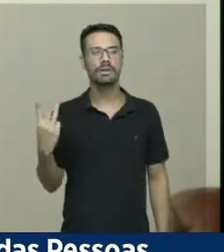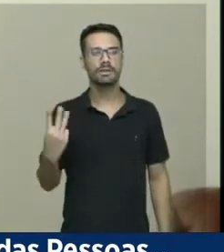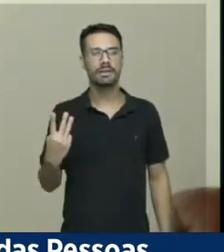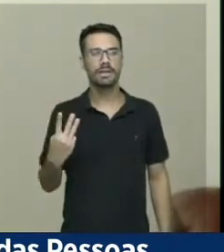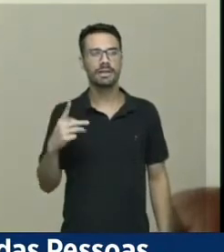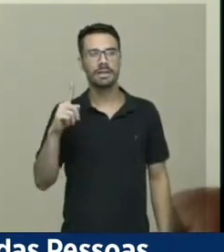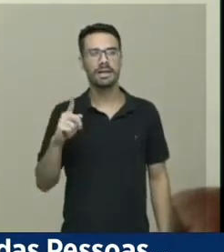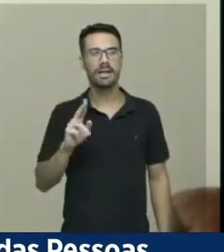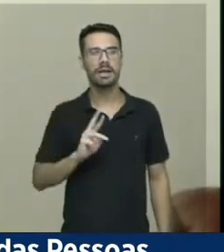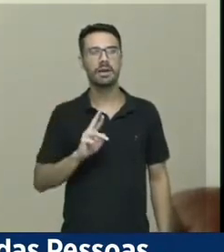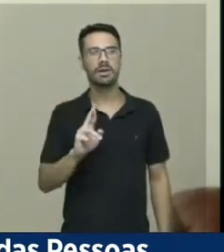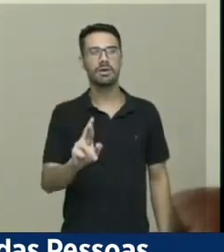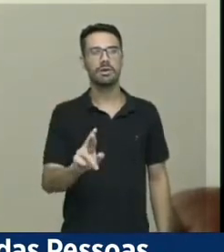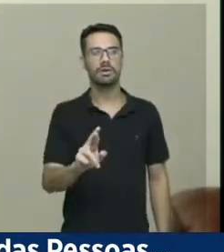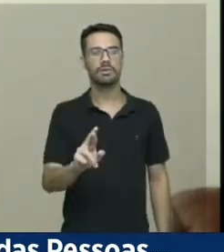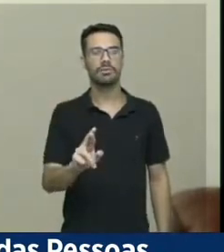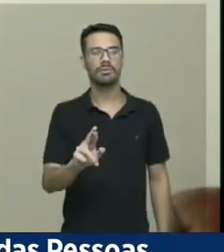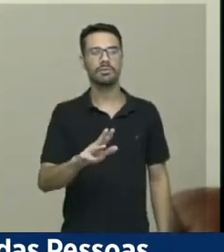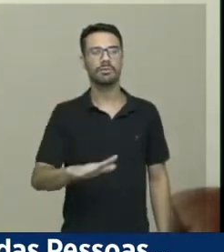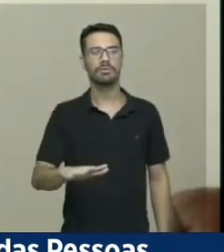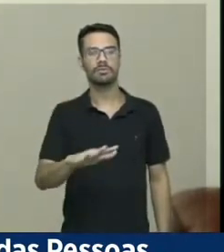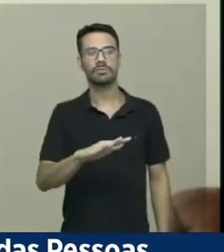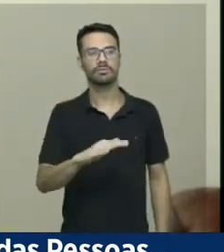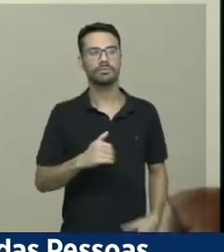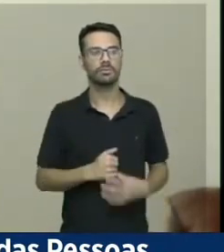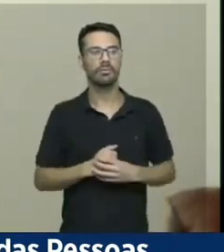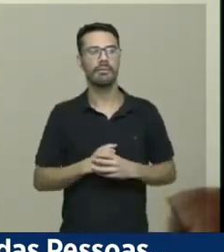organizações representativas das pessoas com deficiência.